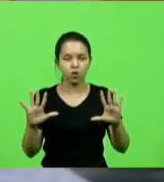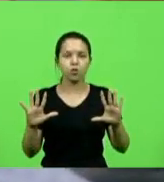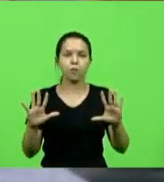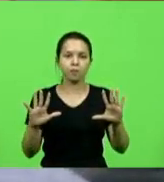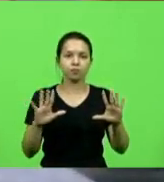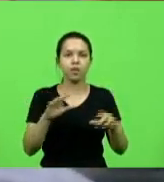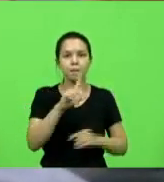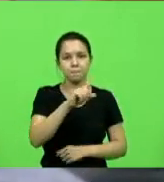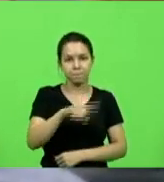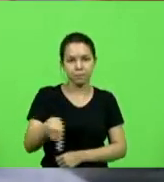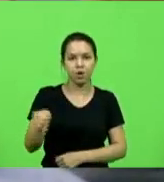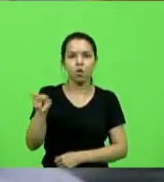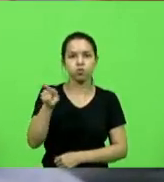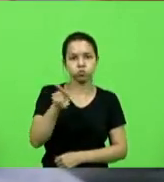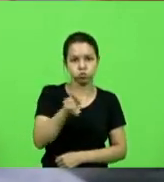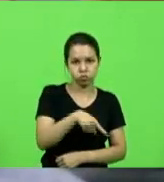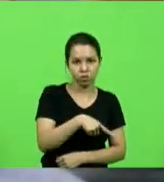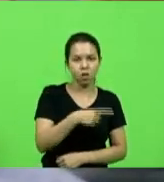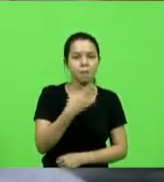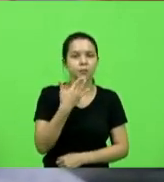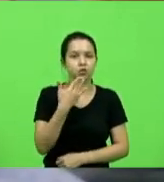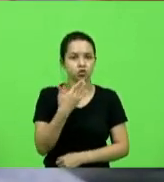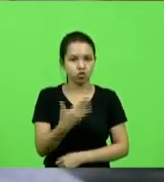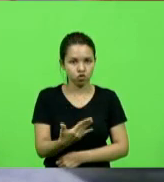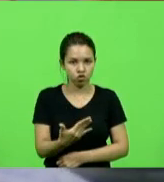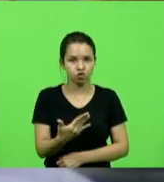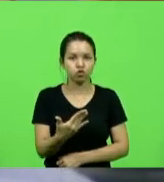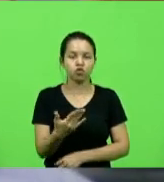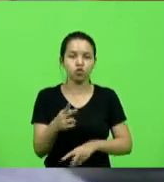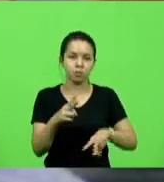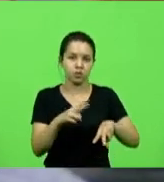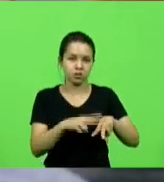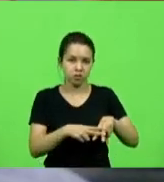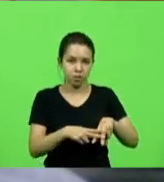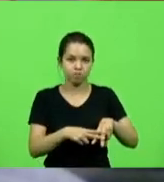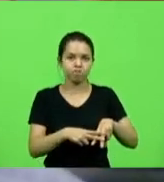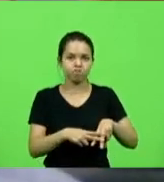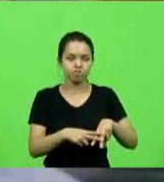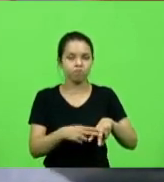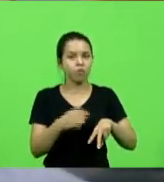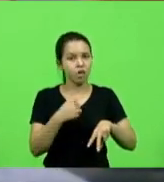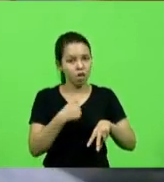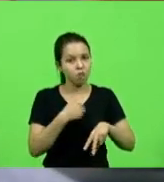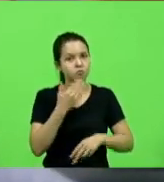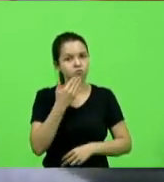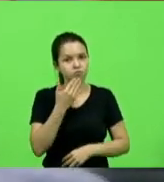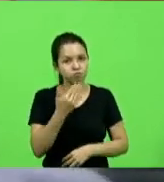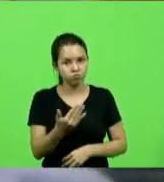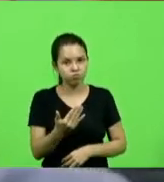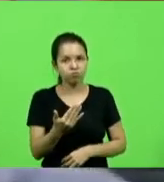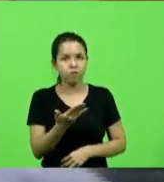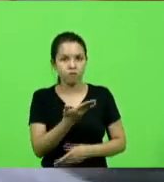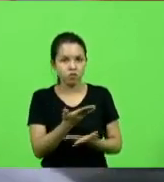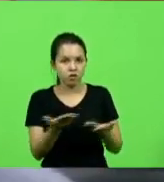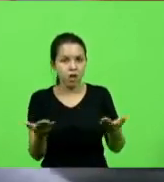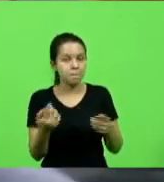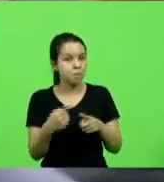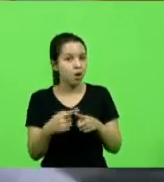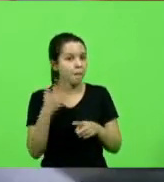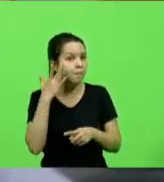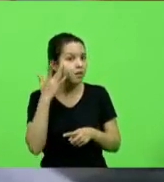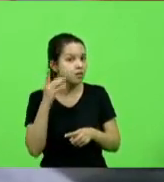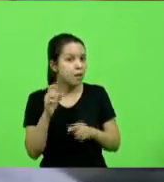pedido de prisão. E faço esse apelo aos nobres colegas, porque amanhã pode ser qualquer um de nós, assim como foi